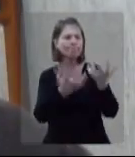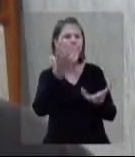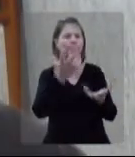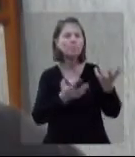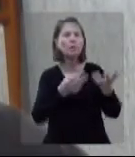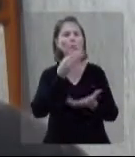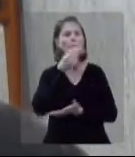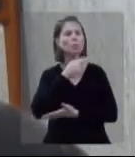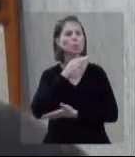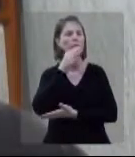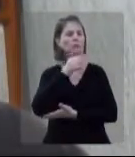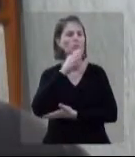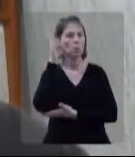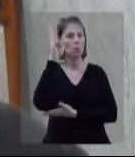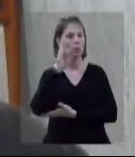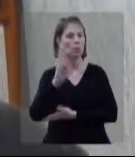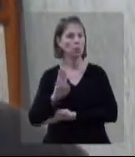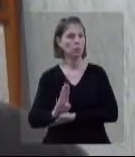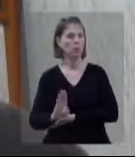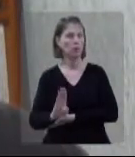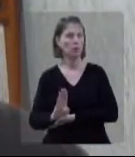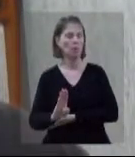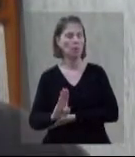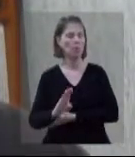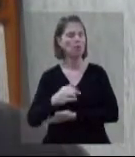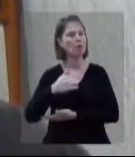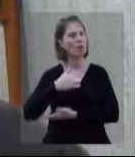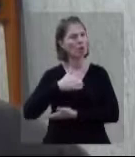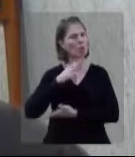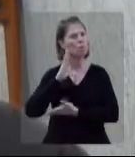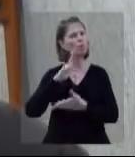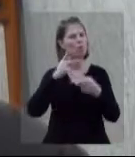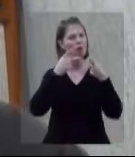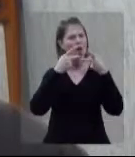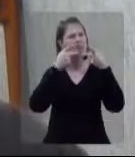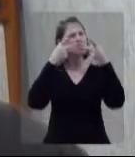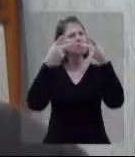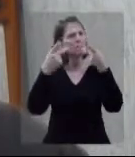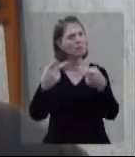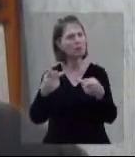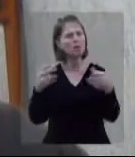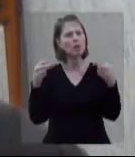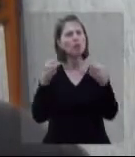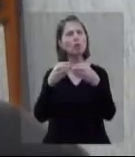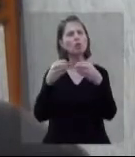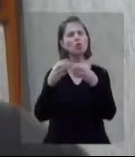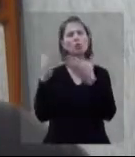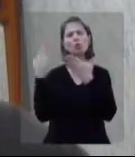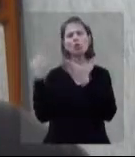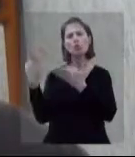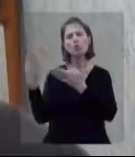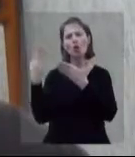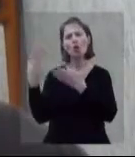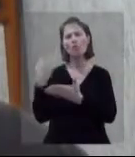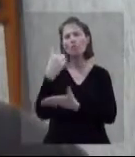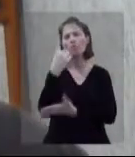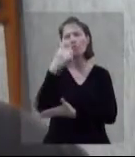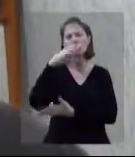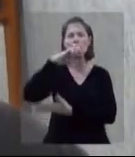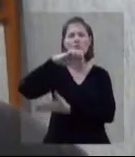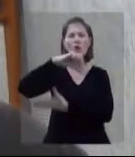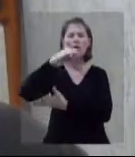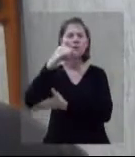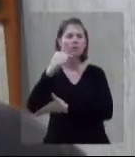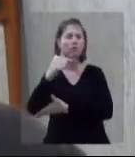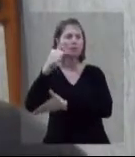incêndio no Museu Nacional. Eu pude conhecer esse museu quando eu fui para o congresso de jovens em Teófilo Outono em